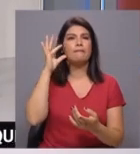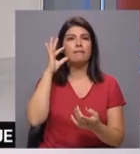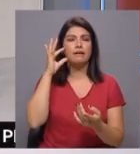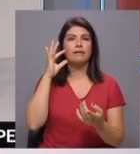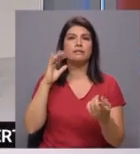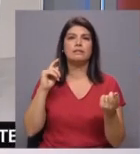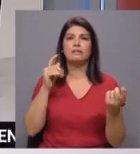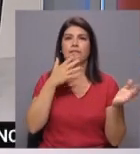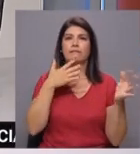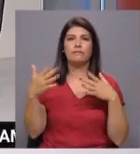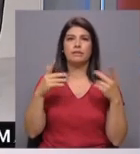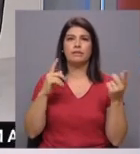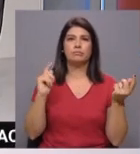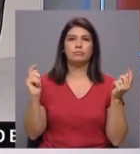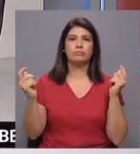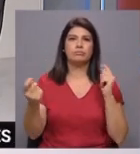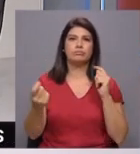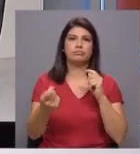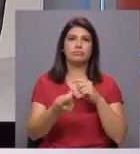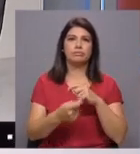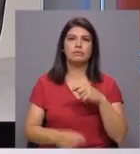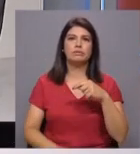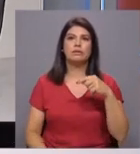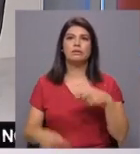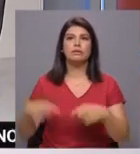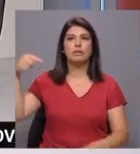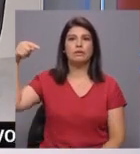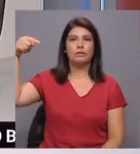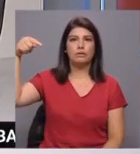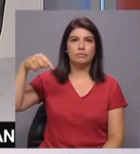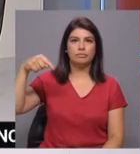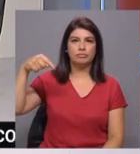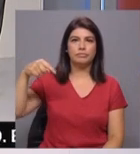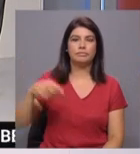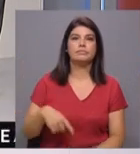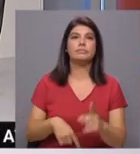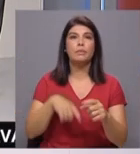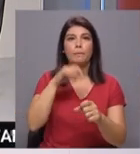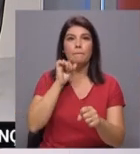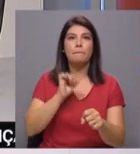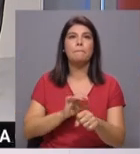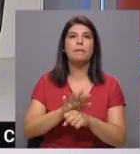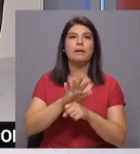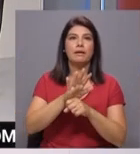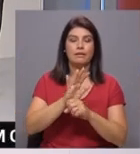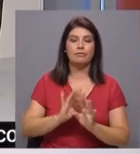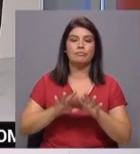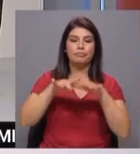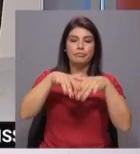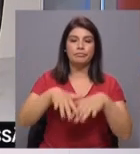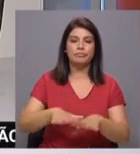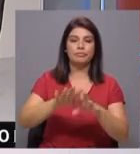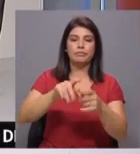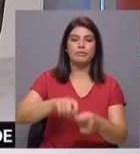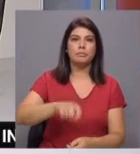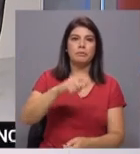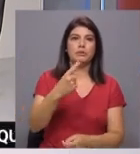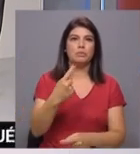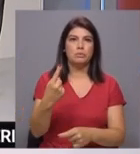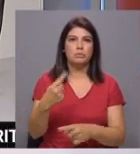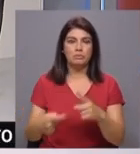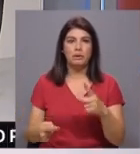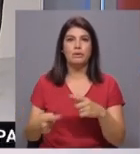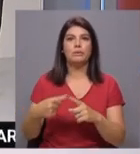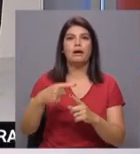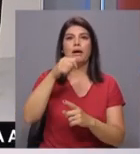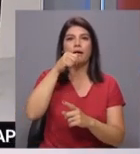a rodar para o noroeste na faixa costeira ocidental. Na faixa costeira ocidental temos também agitação marítima de noroeste com 1 metro a 1 metro e meio, temperatura de água do mar